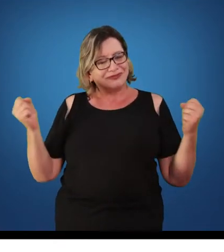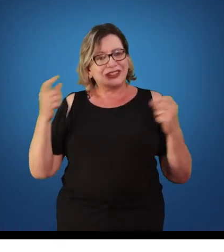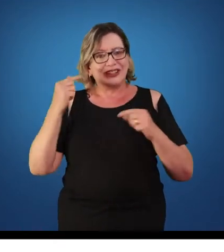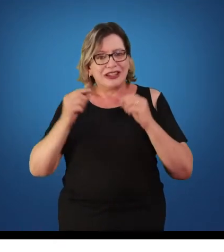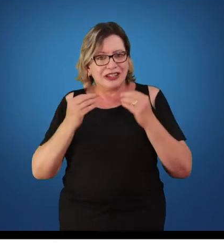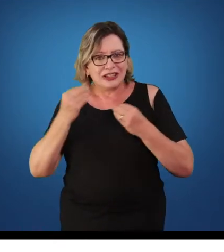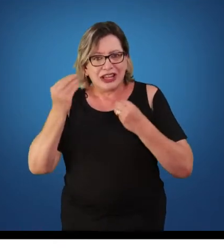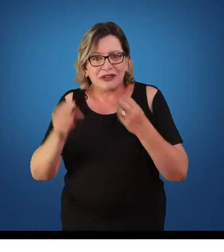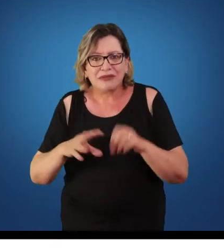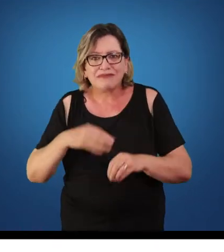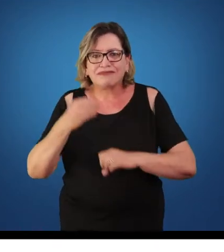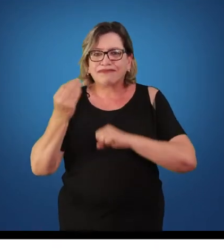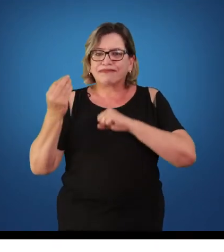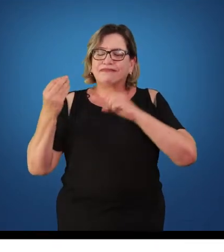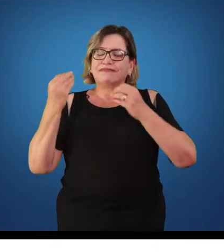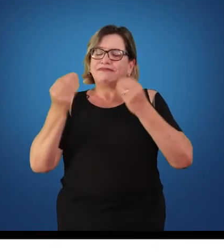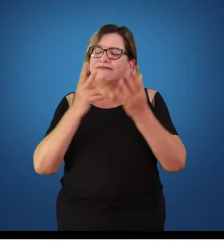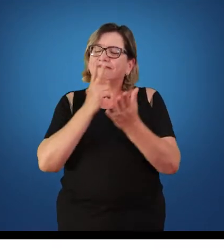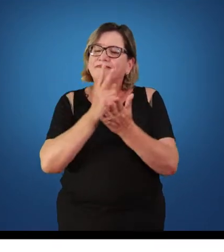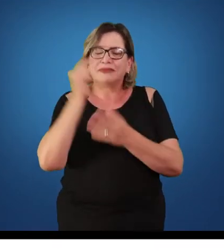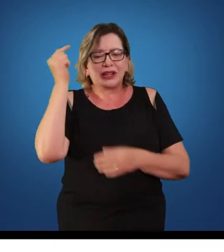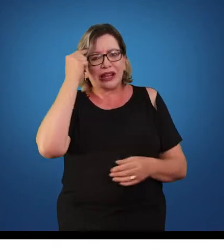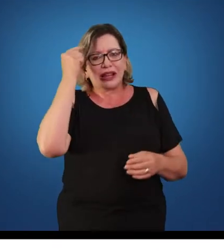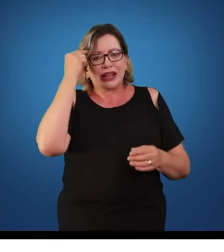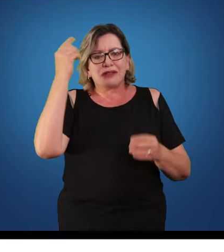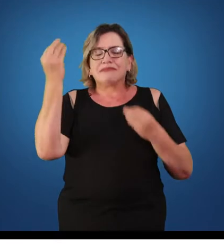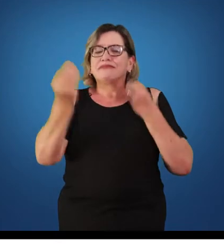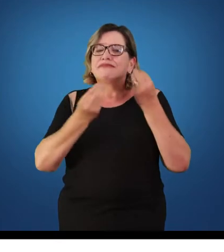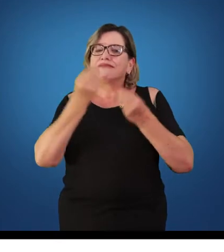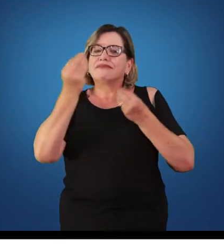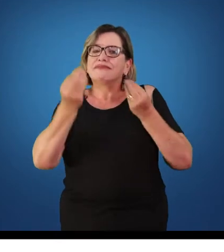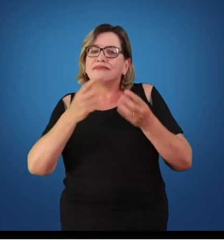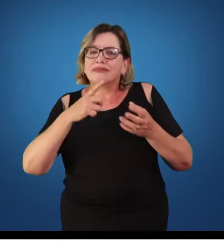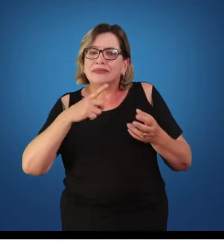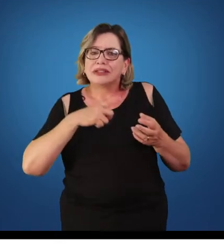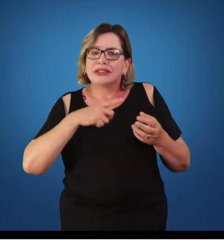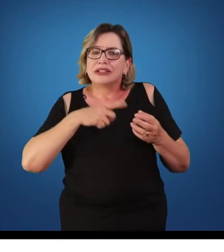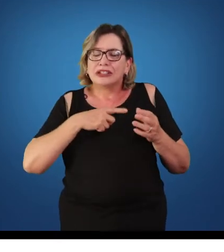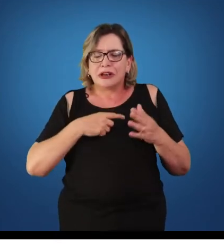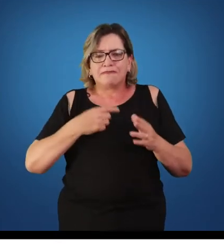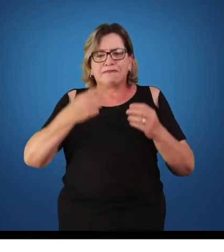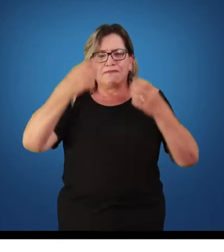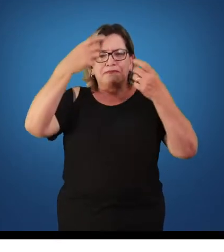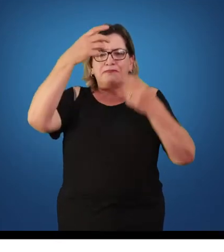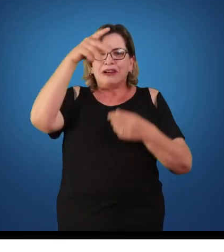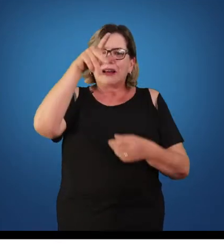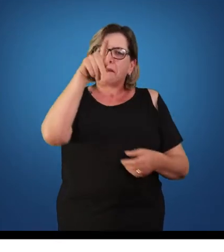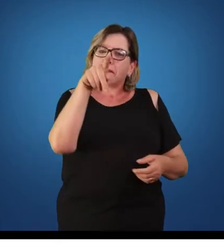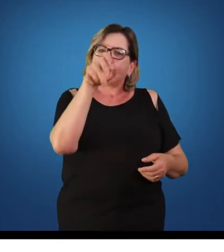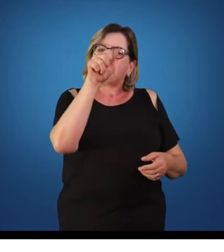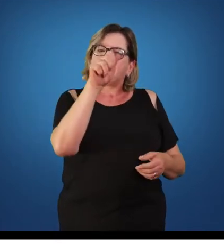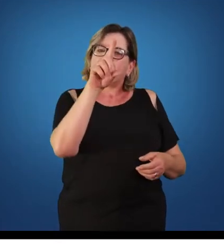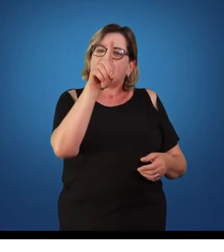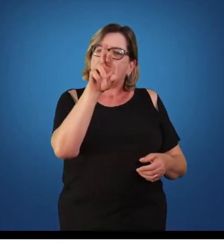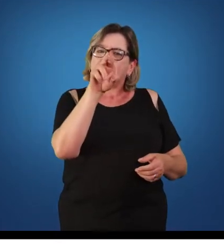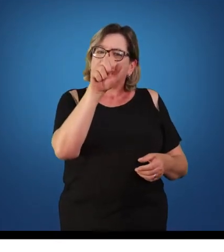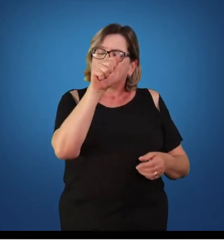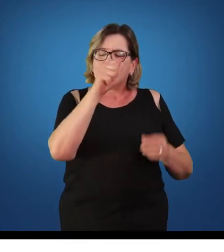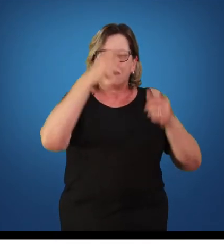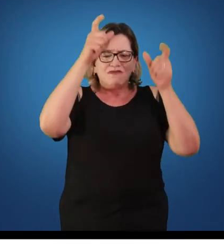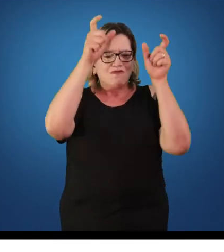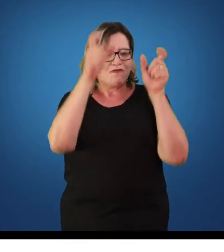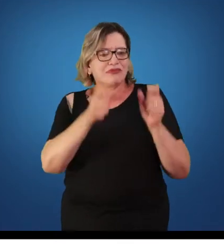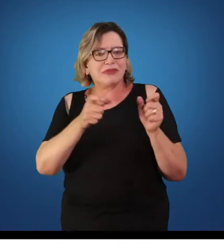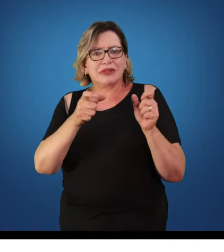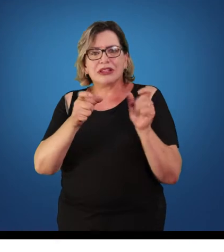concepção que visava impor padrões estereotipados de comportamento. A formação